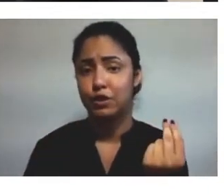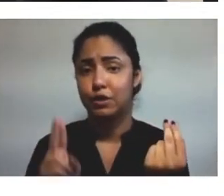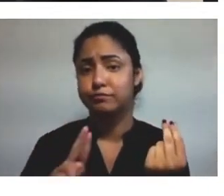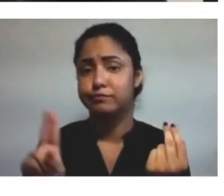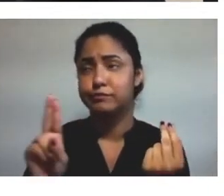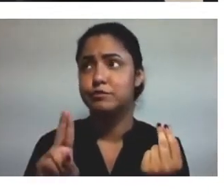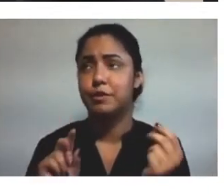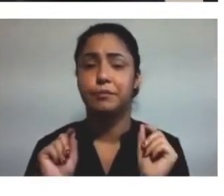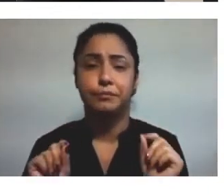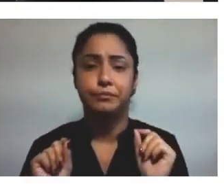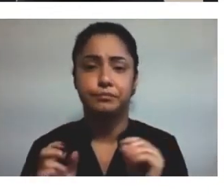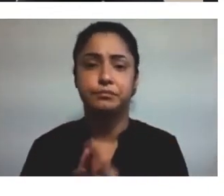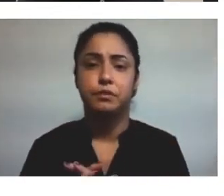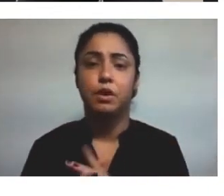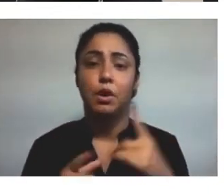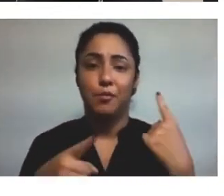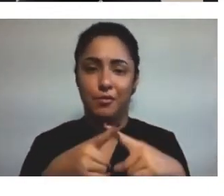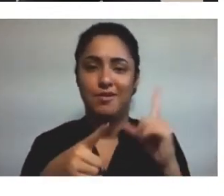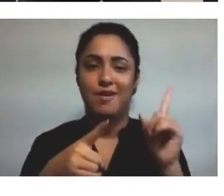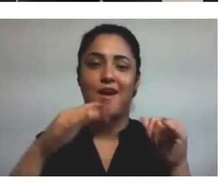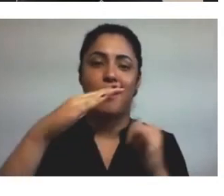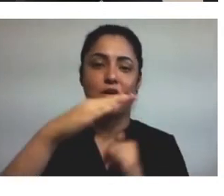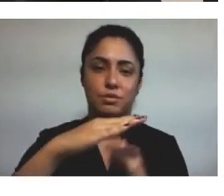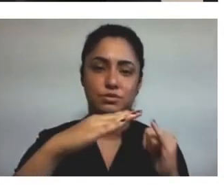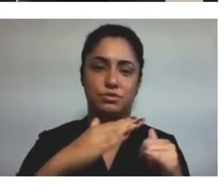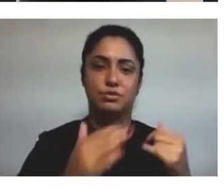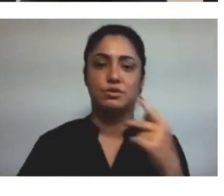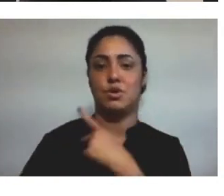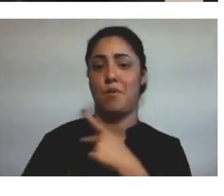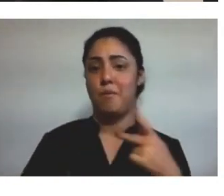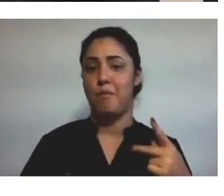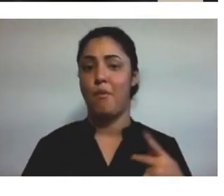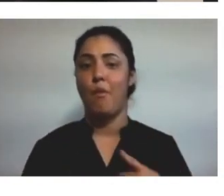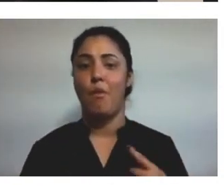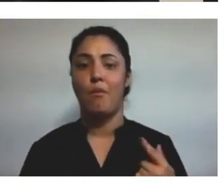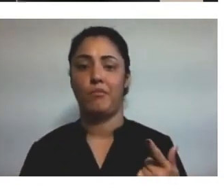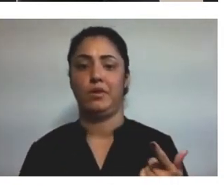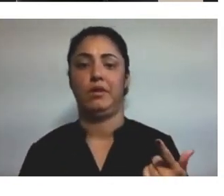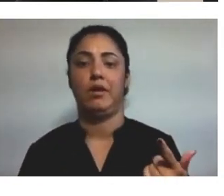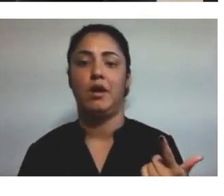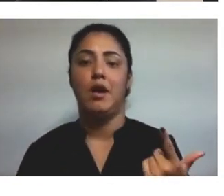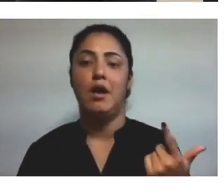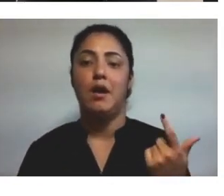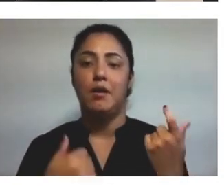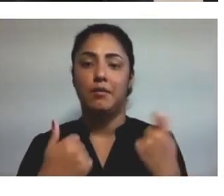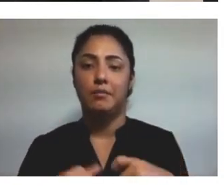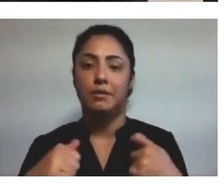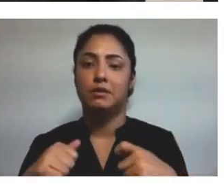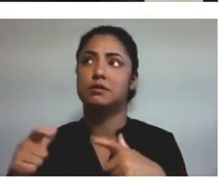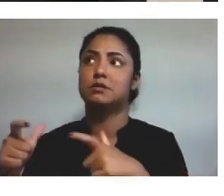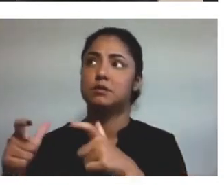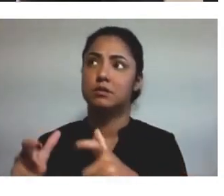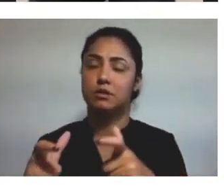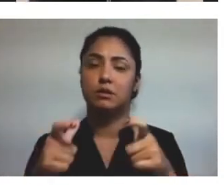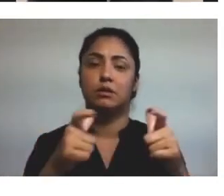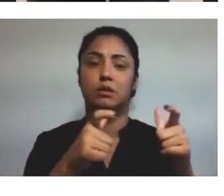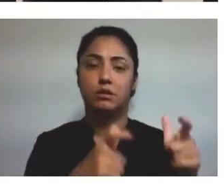Porque, como é uma instituição pública, a gente não tem aquela dispersonariedade, né? De alocar esse valor em qualquer